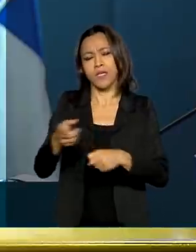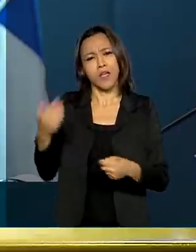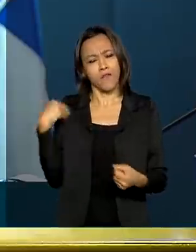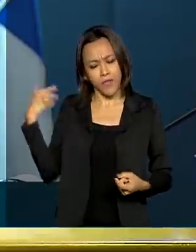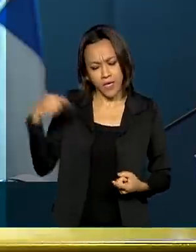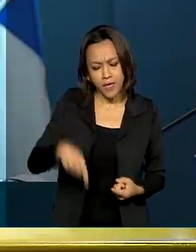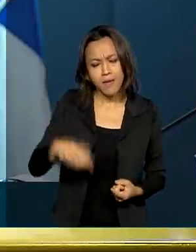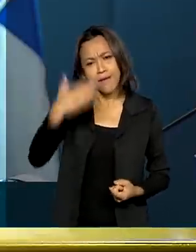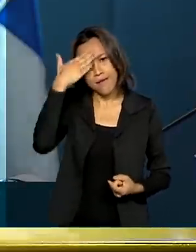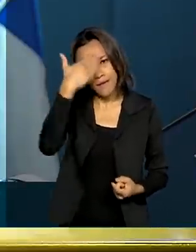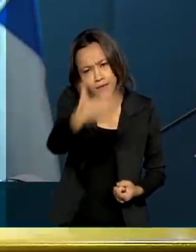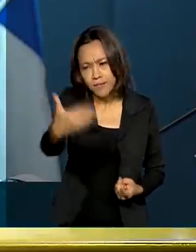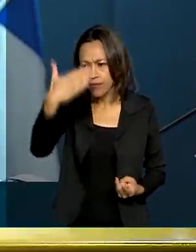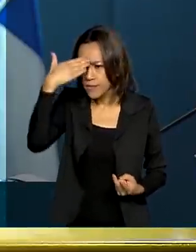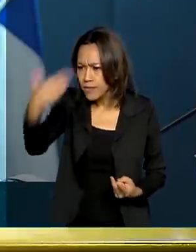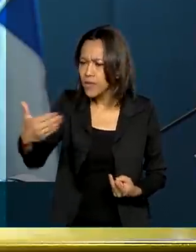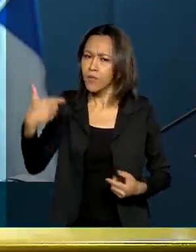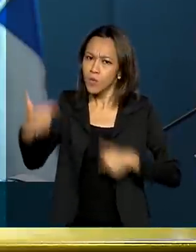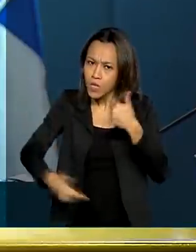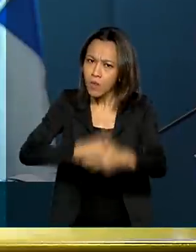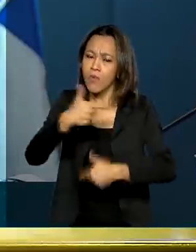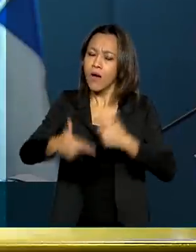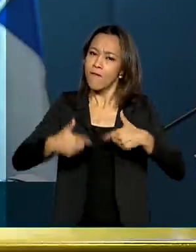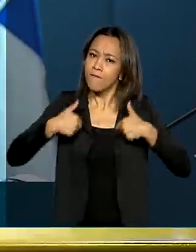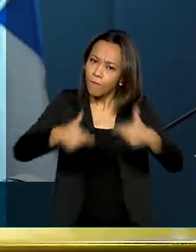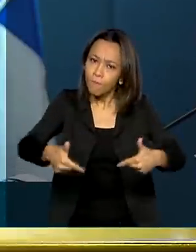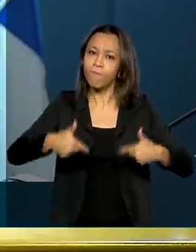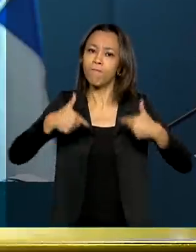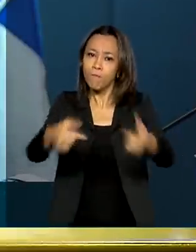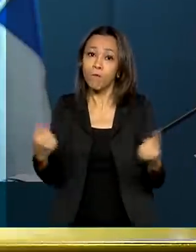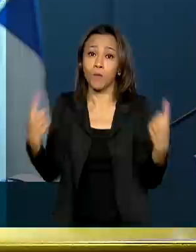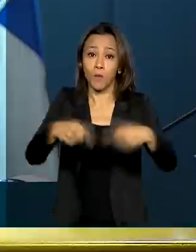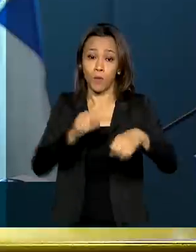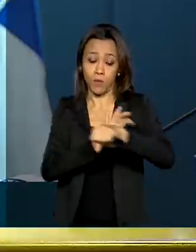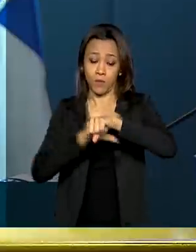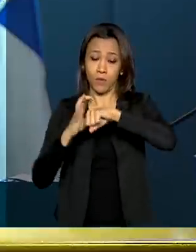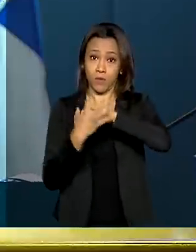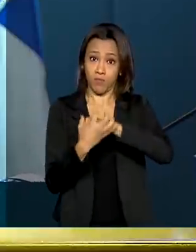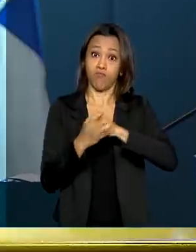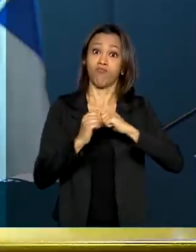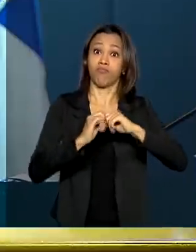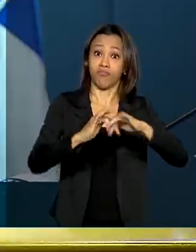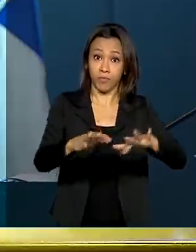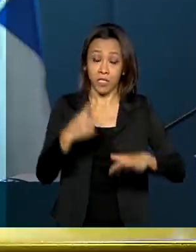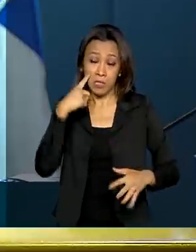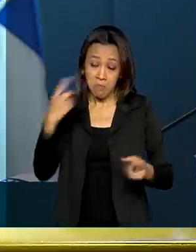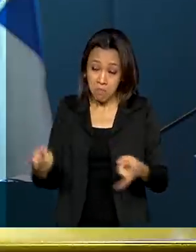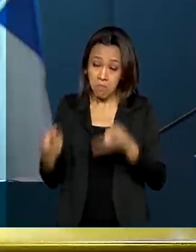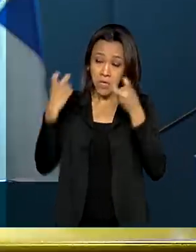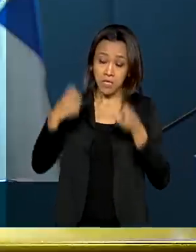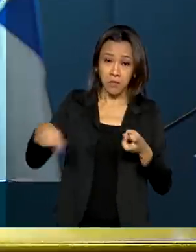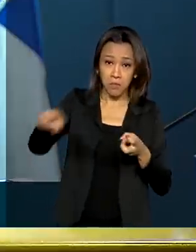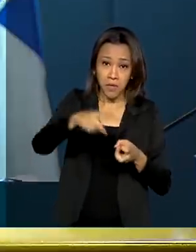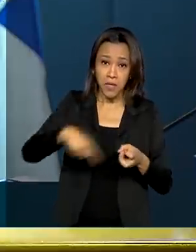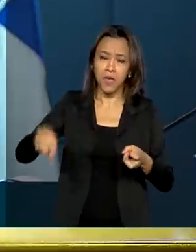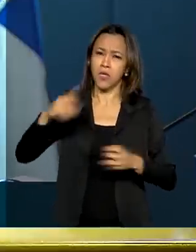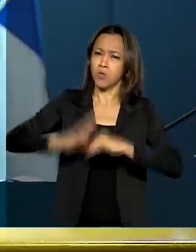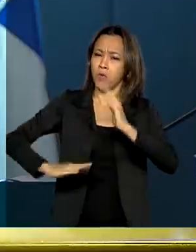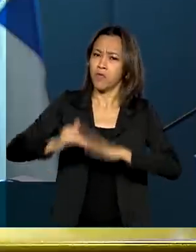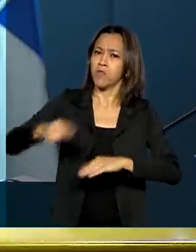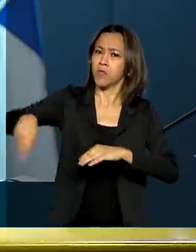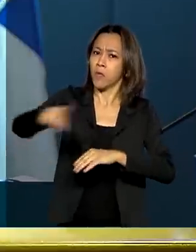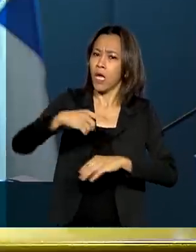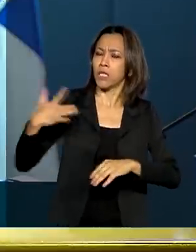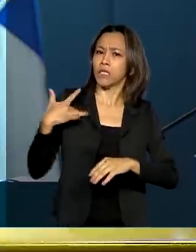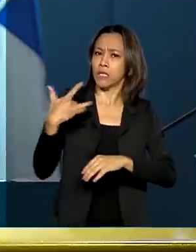ao enfrentamento da doença. É importante, mas é importante também que a gente possa reconhecer o esforço desses profissionais melhorando o ambiente onde